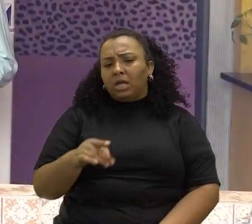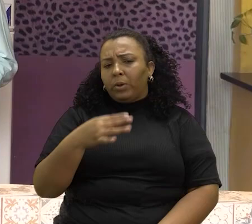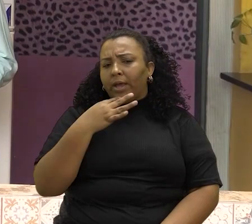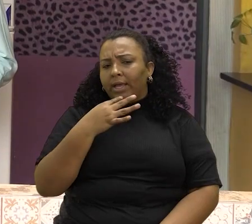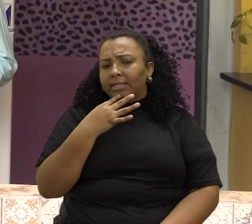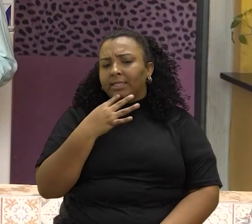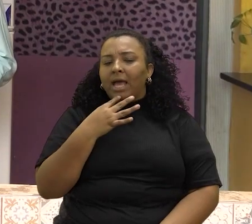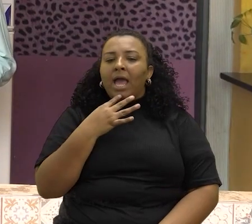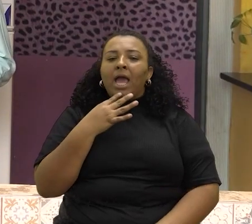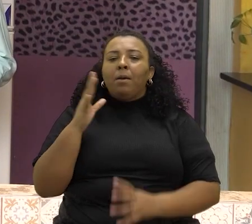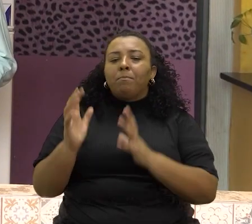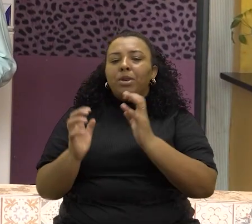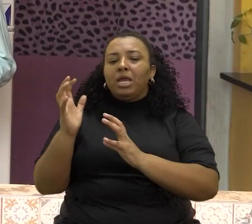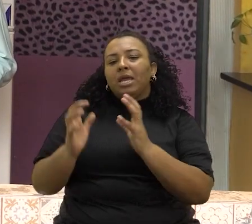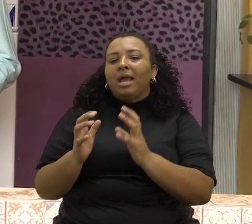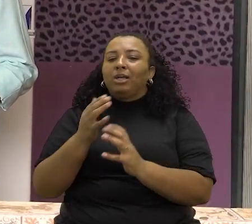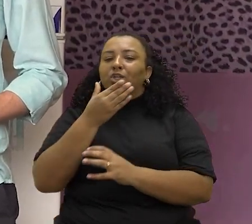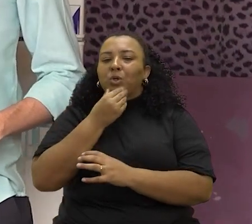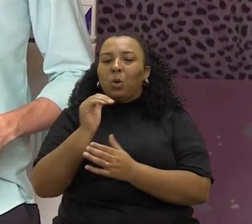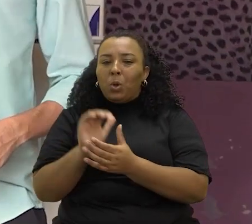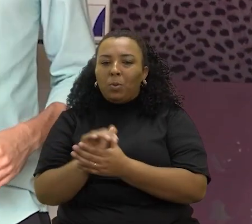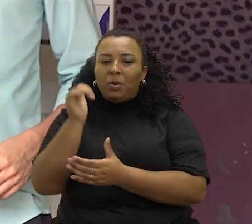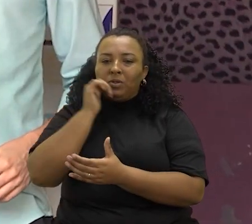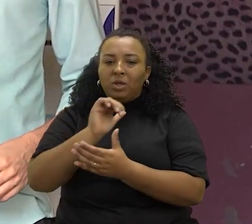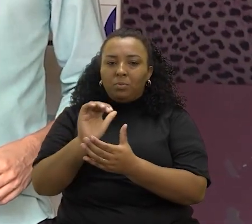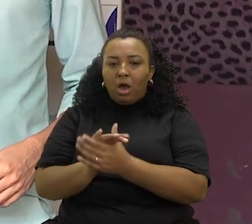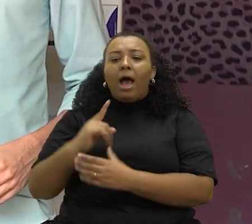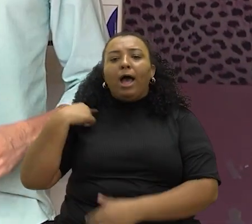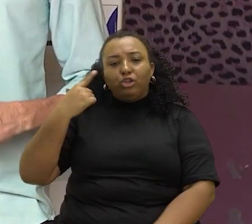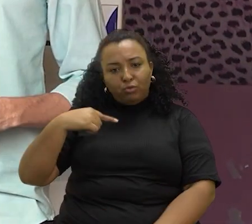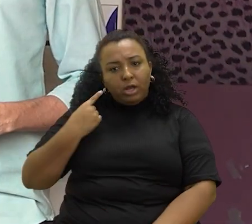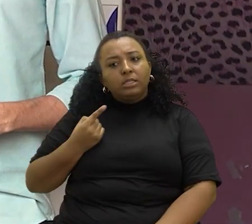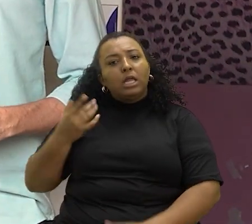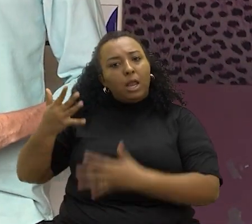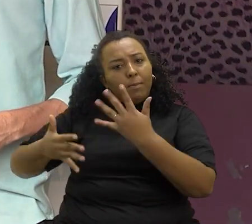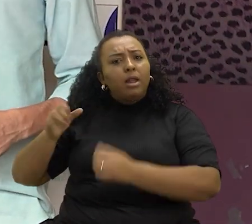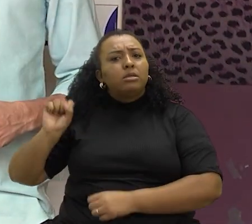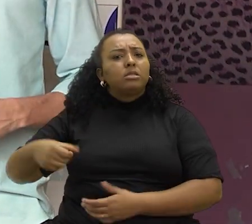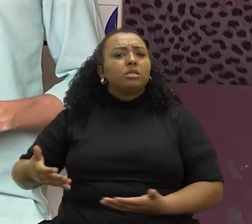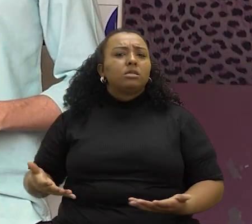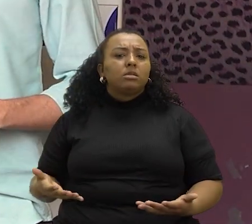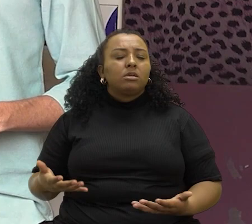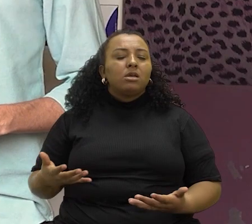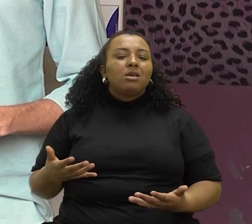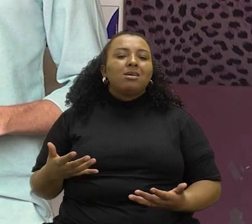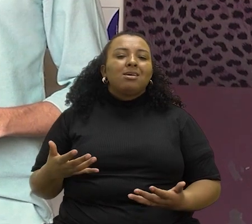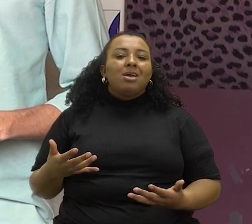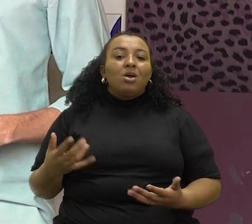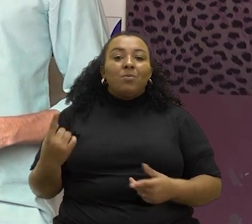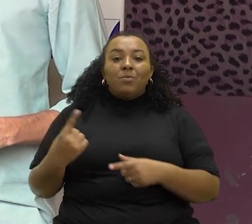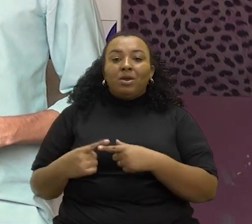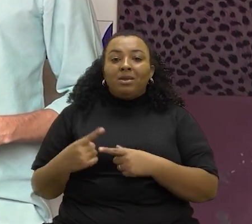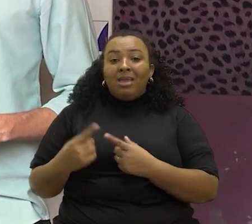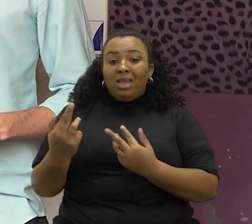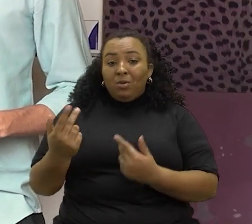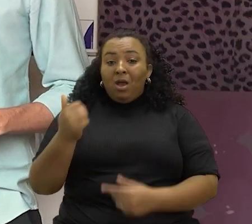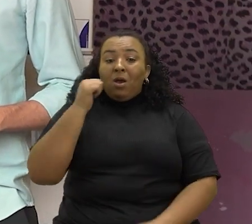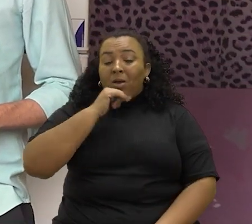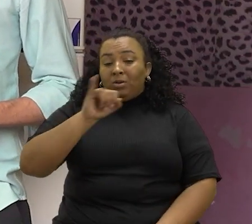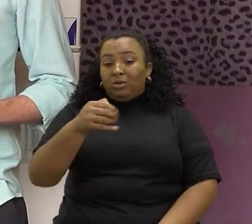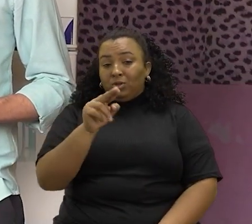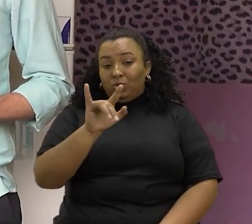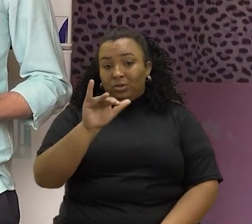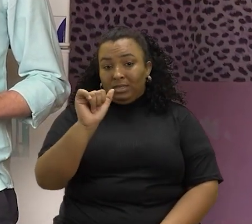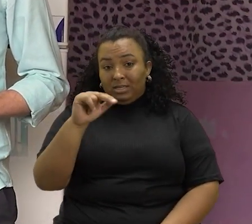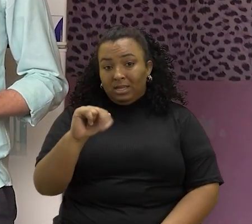Já ouvi falar que em briga de marido e mulher... A advocacia mete a colher sim, e de várias formas, viu? Situações como as vividas por